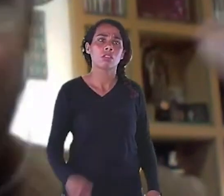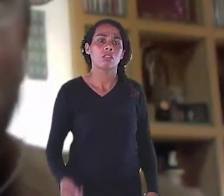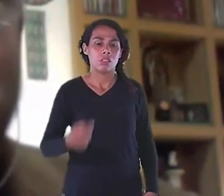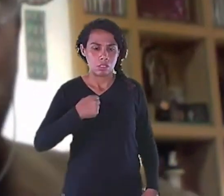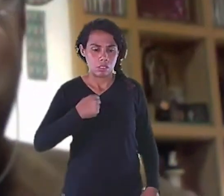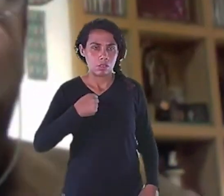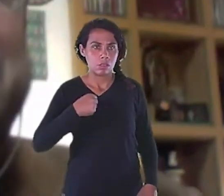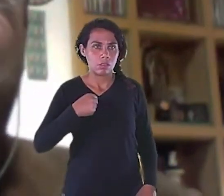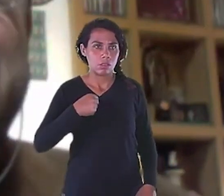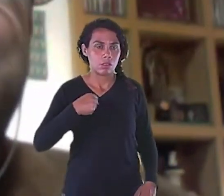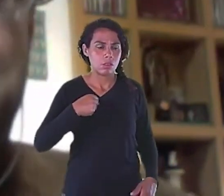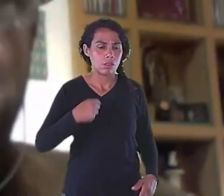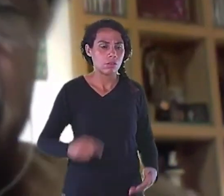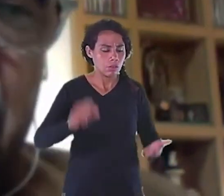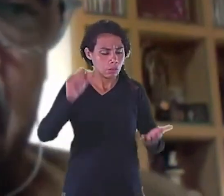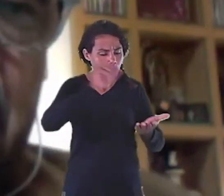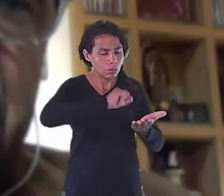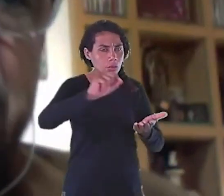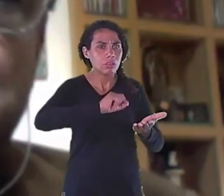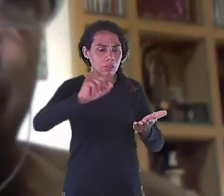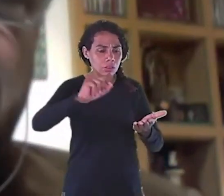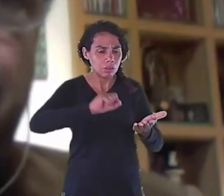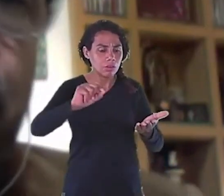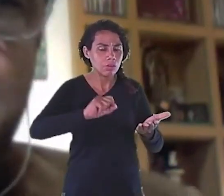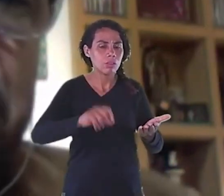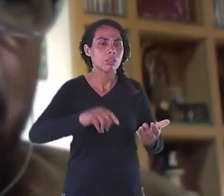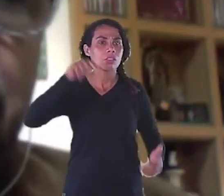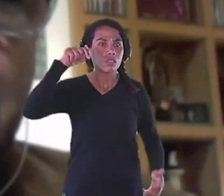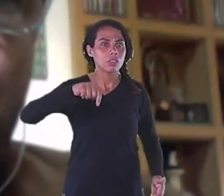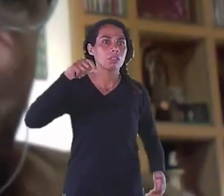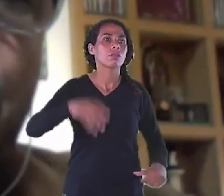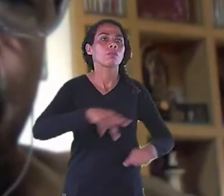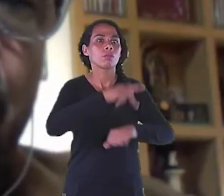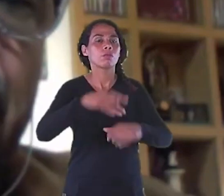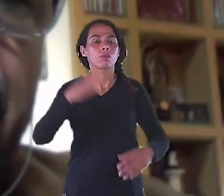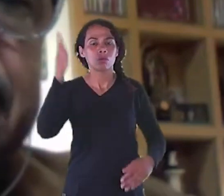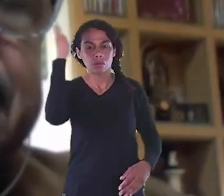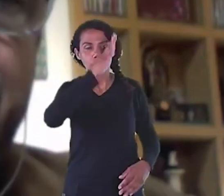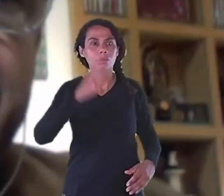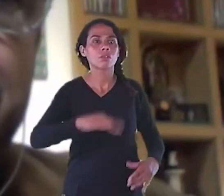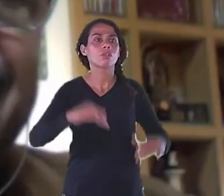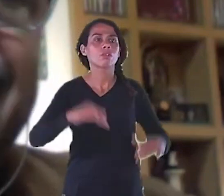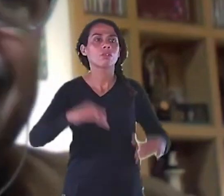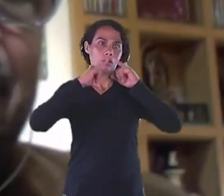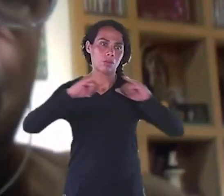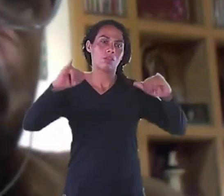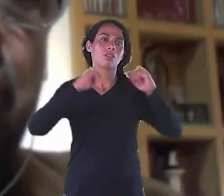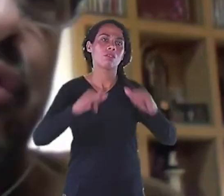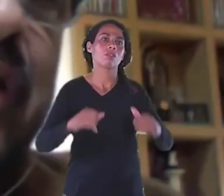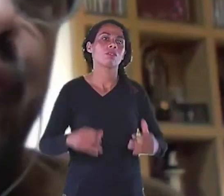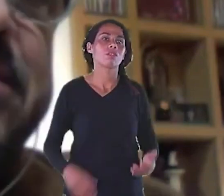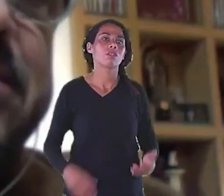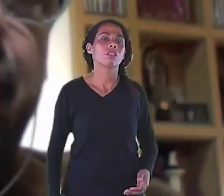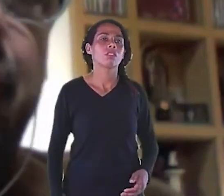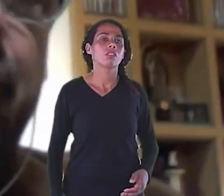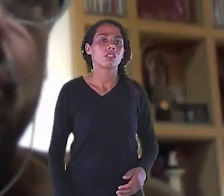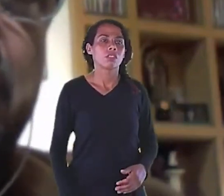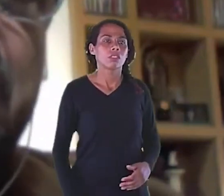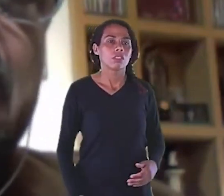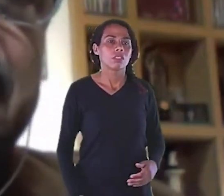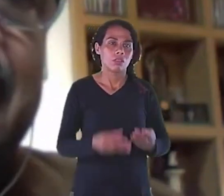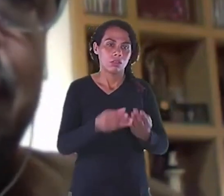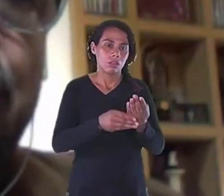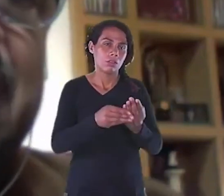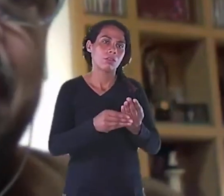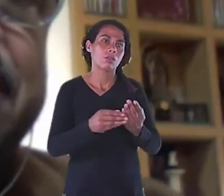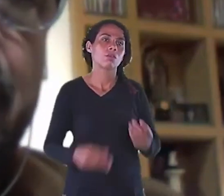Então eu me curei Parei com essa angústia Isso só o tempo Não tem como Ser diferente Então eu tenho muito carinho Por esse livro